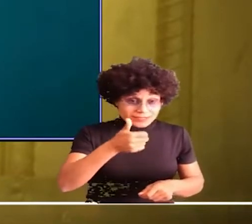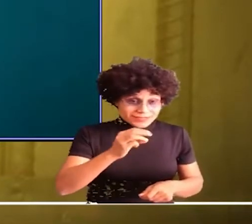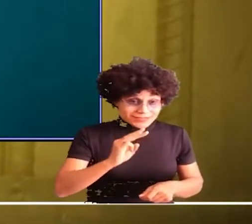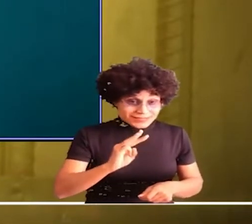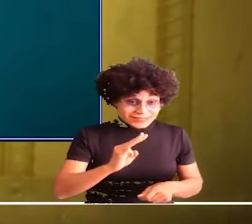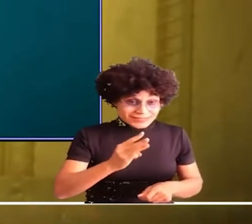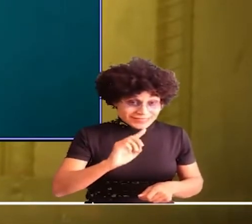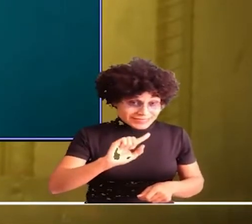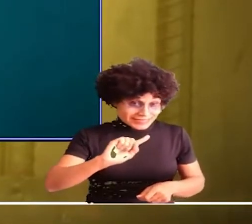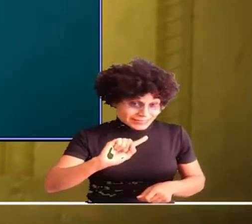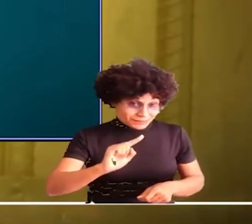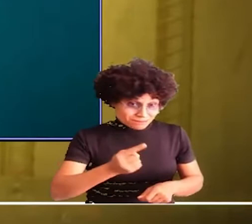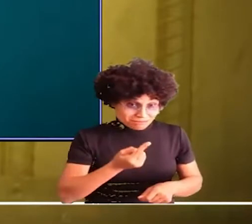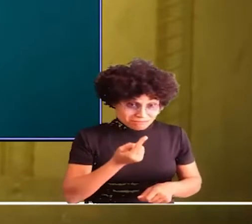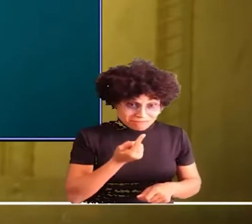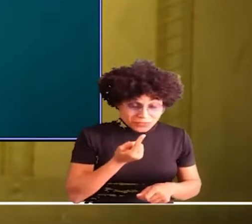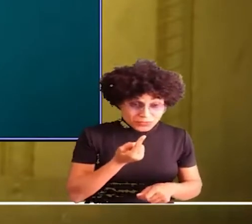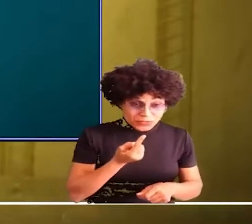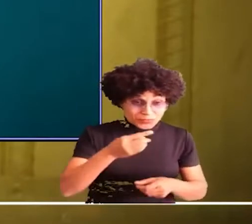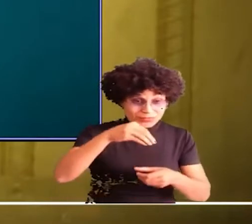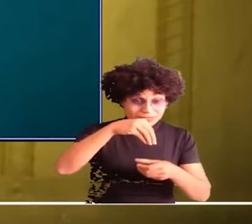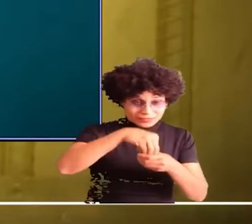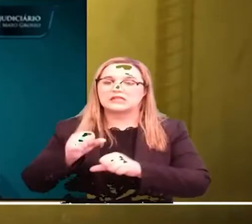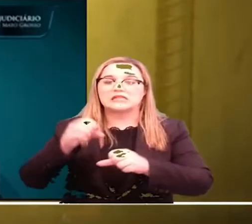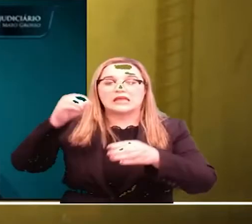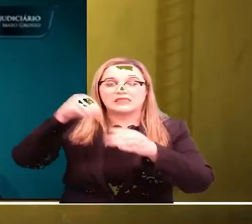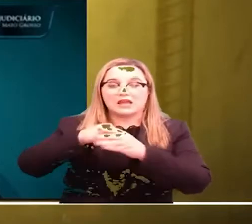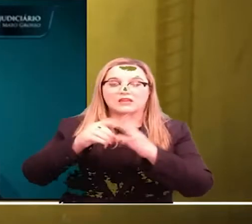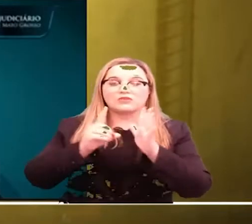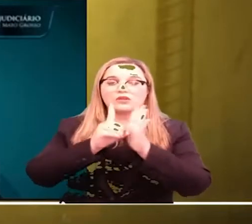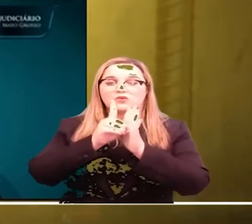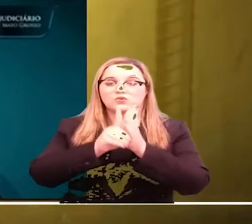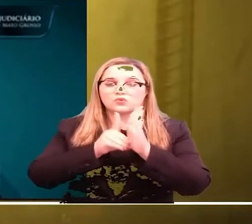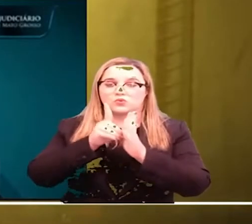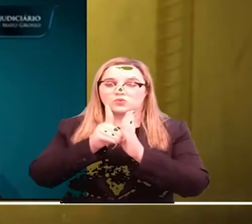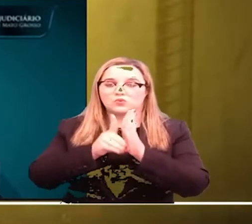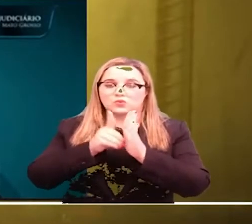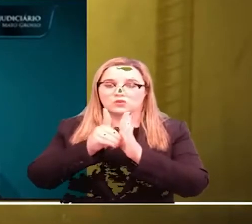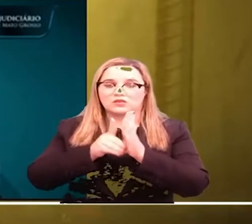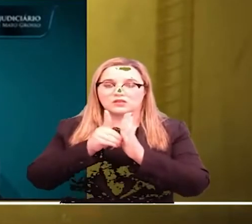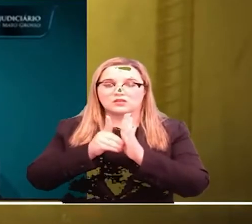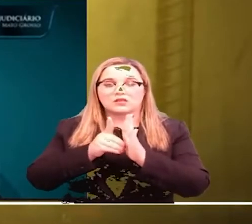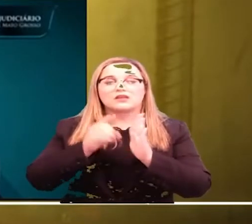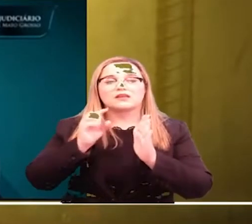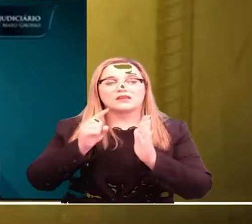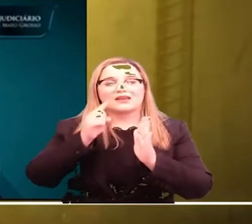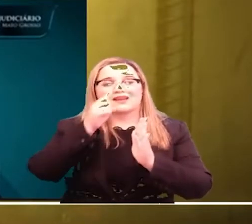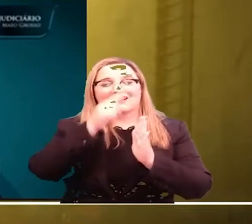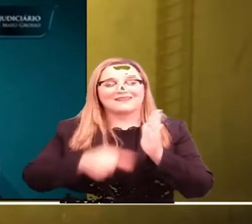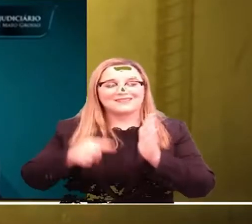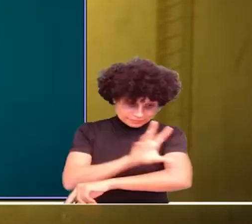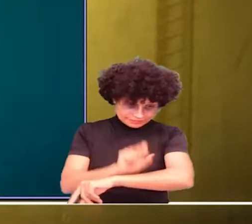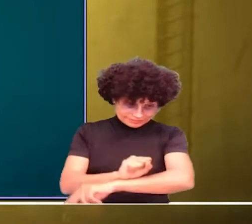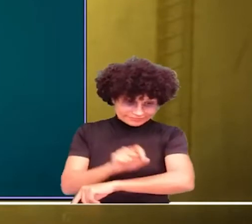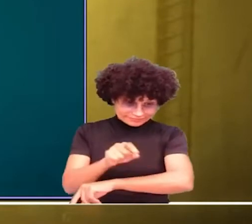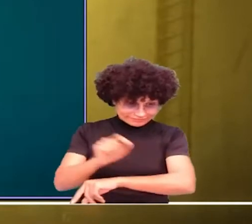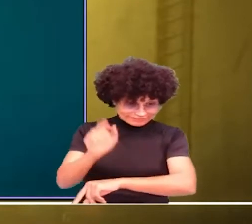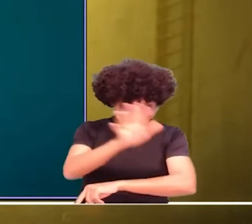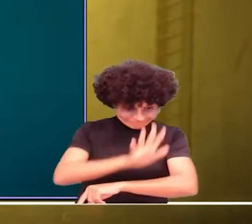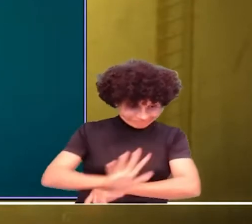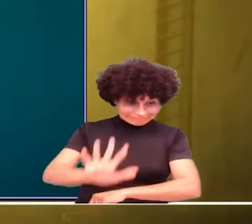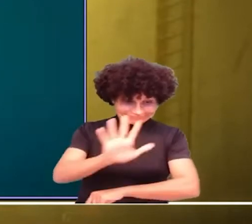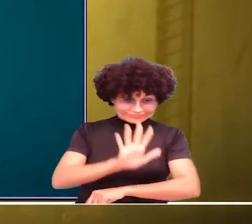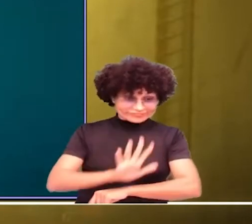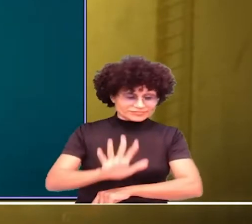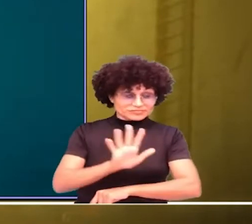Nós tivemos seis mortes. Entre os expositores, uma magistrada de Mato Grosso, a juíza de